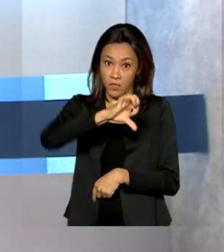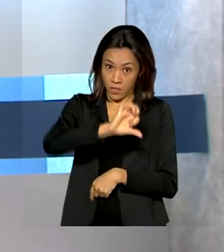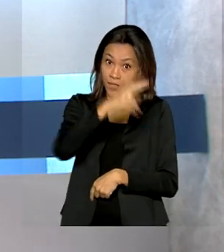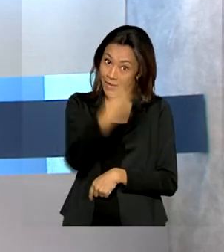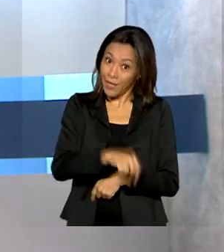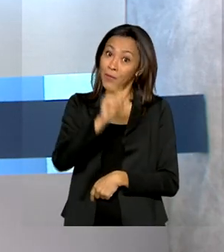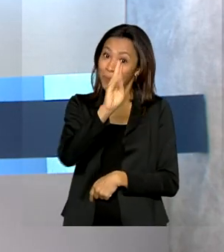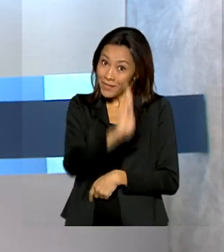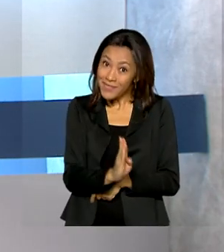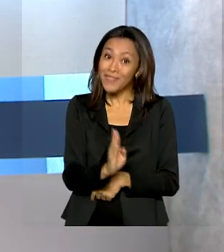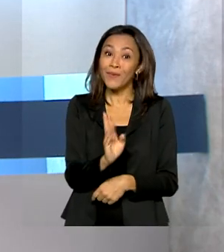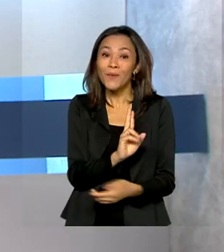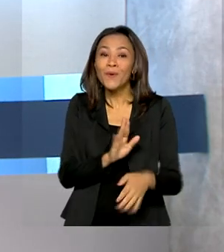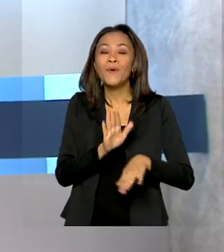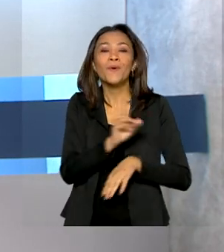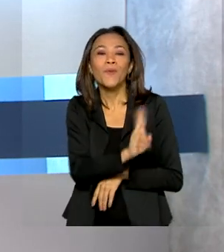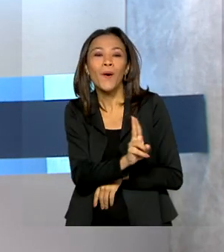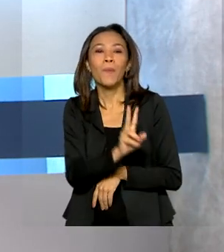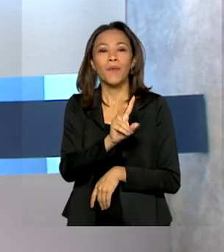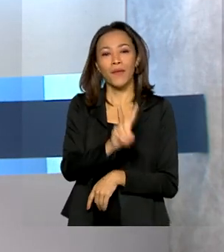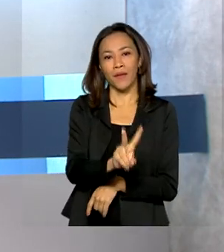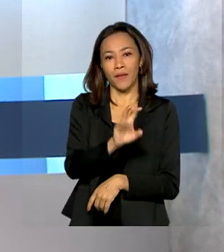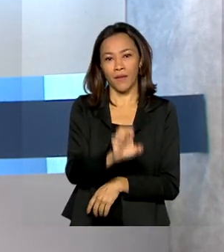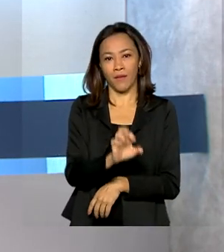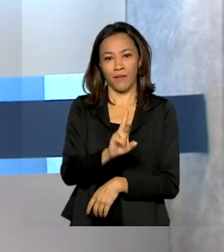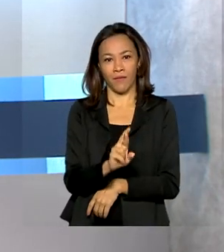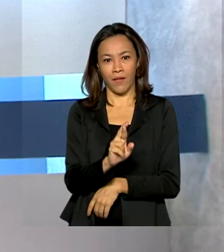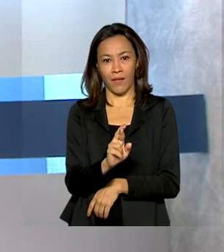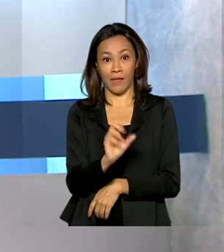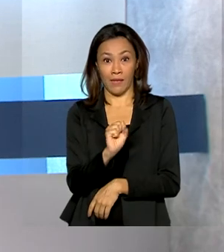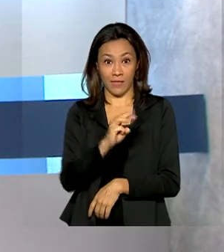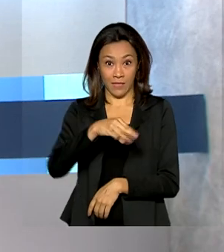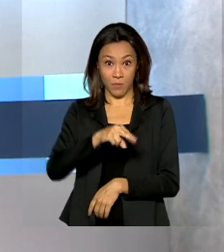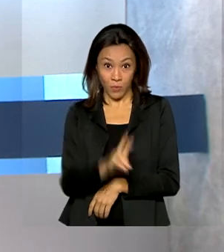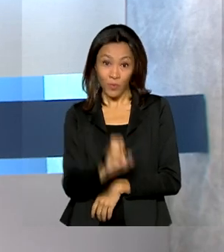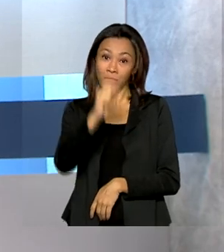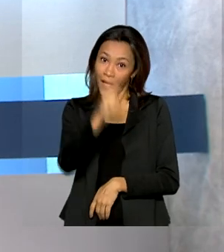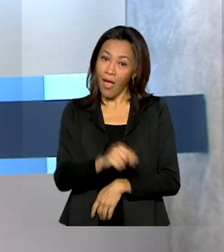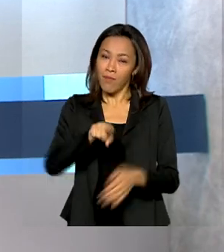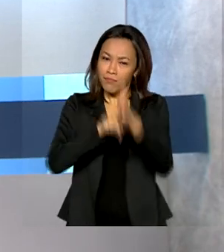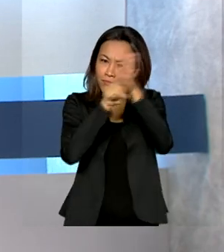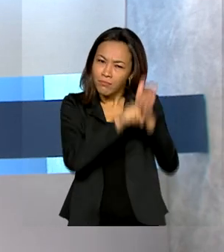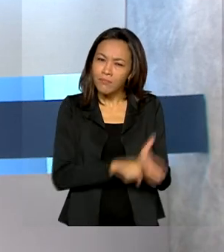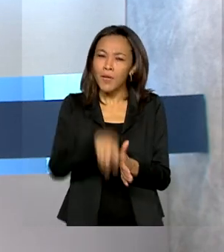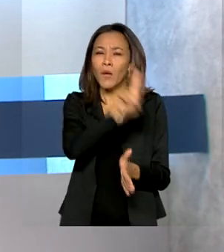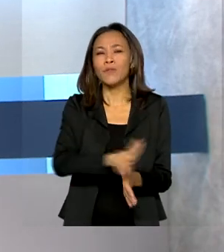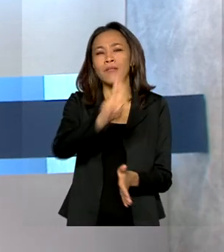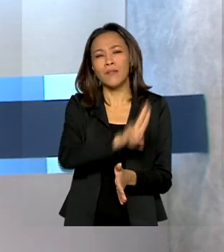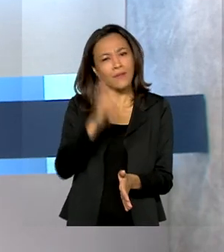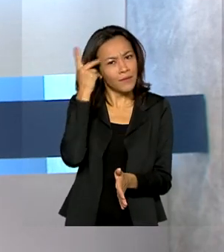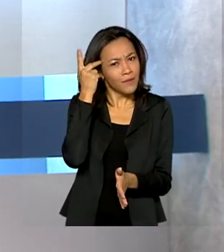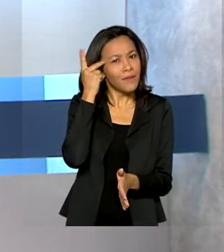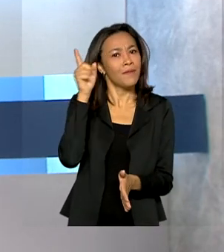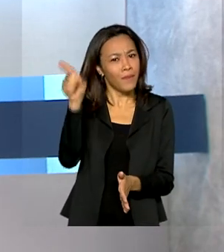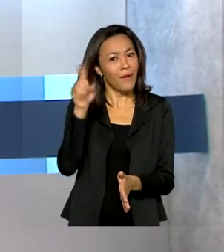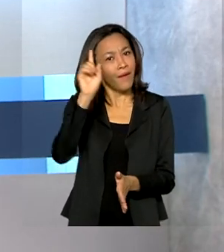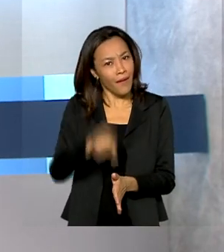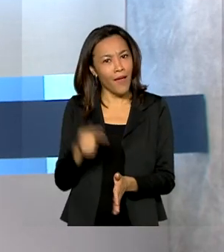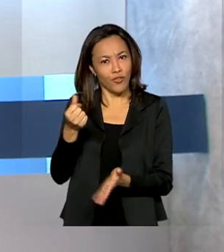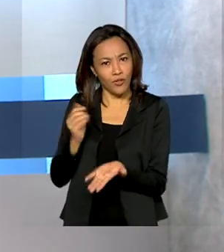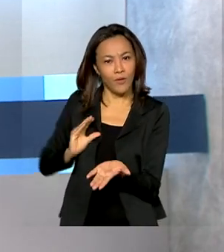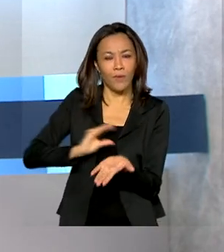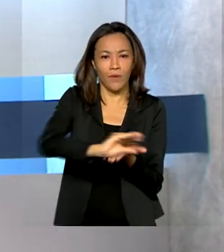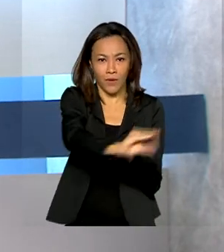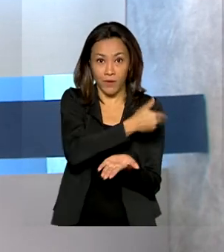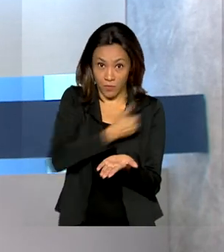de Versamune, ela está sendo desenvolvida pela Faculdade de Medicina de Ribeirão Preto da Universidade de São Paulo e é financiada